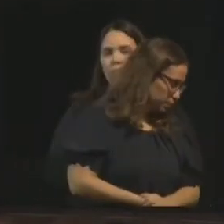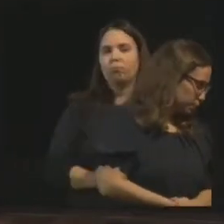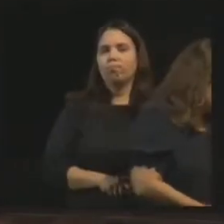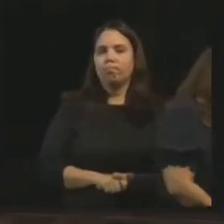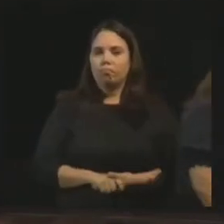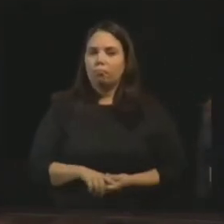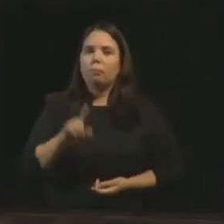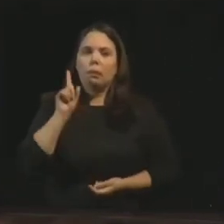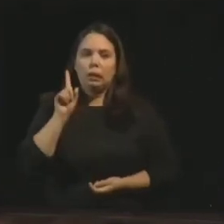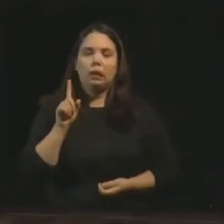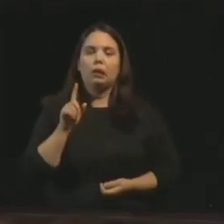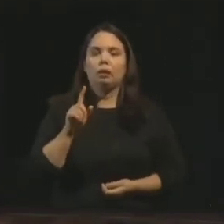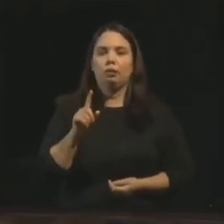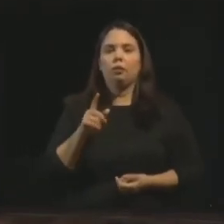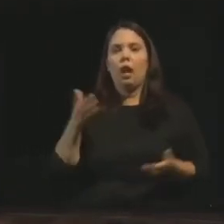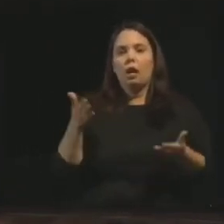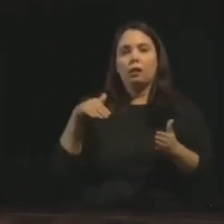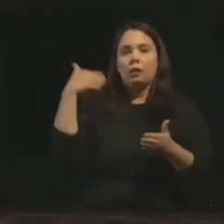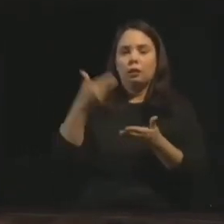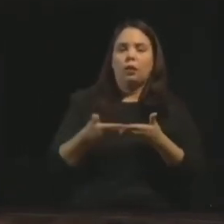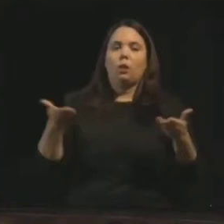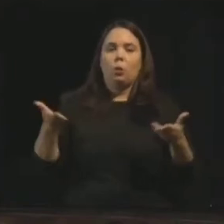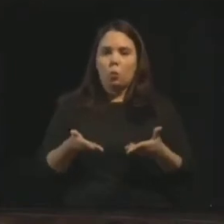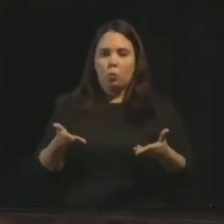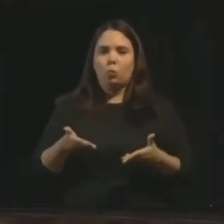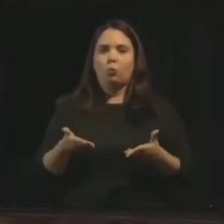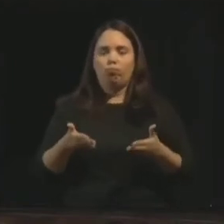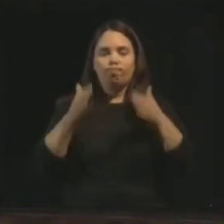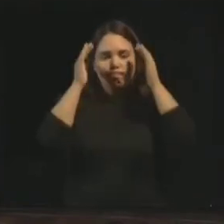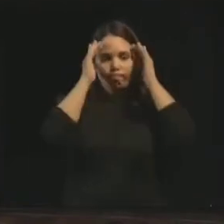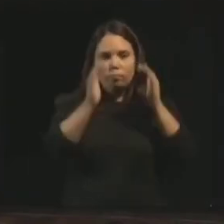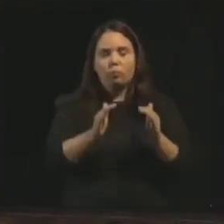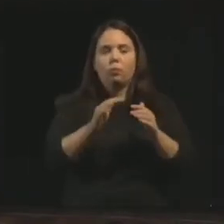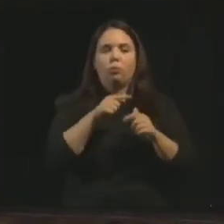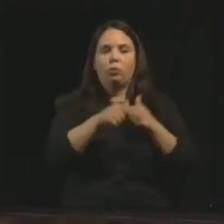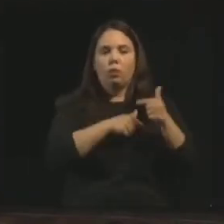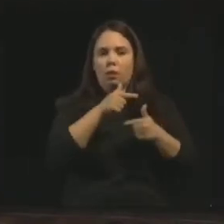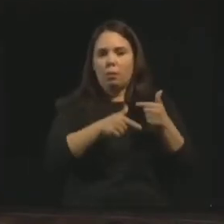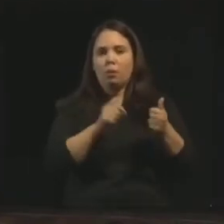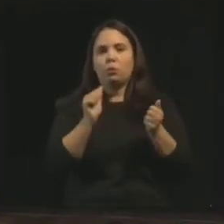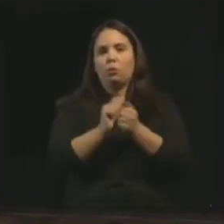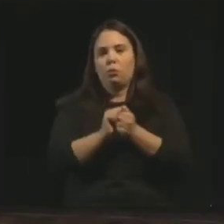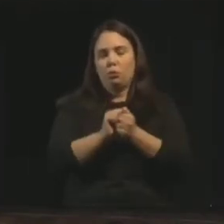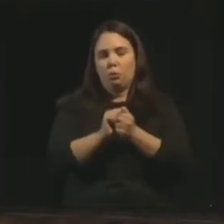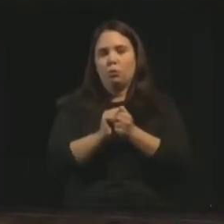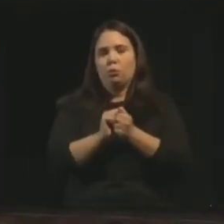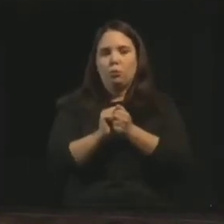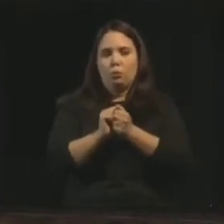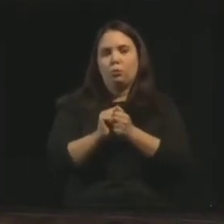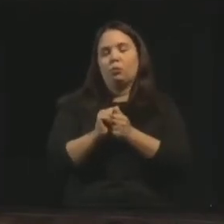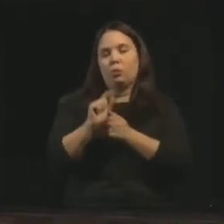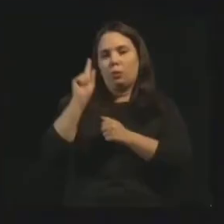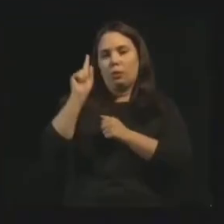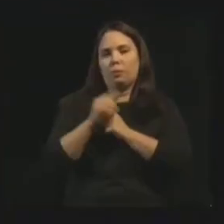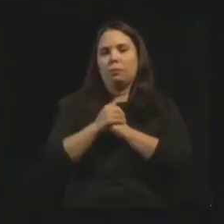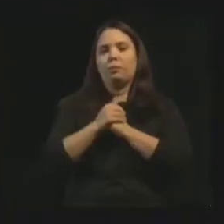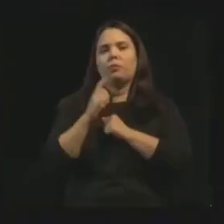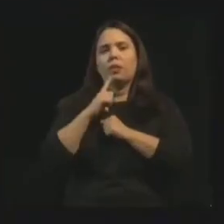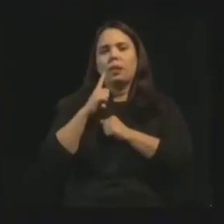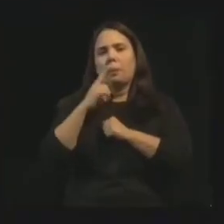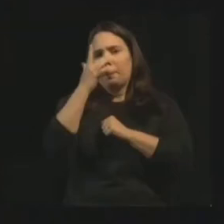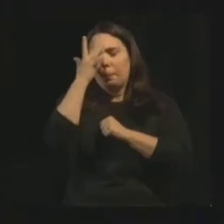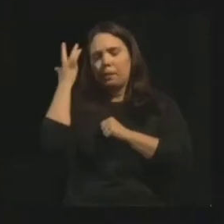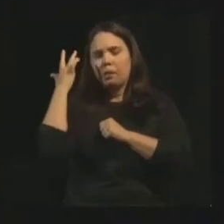esse trabalho, como faz até hoje, junto agora à Mansão do Caminho, lá com o nosso querido Divaldo. Pessoas com transtornos mentais